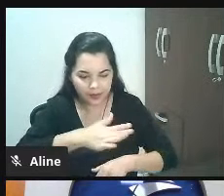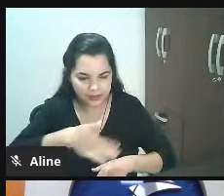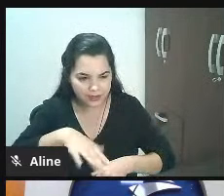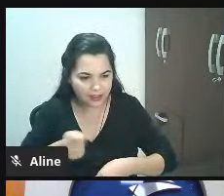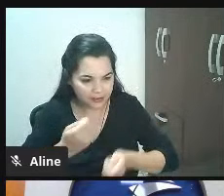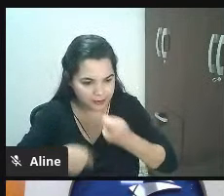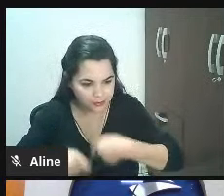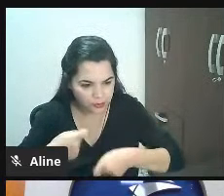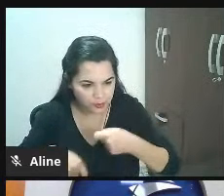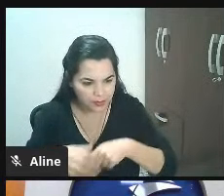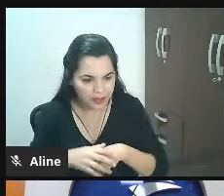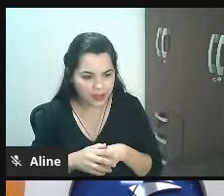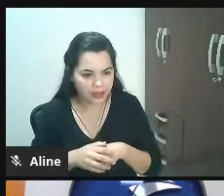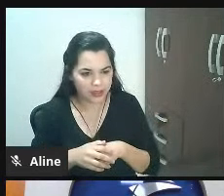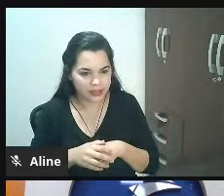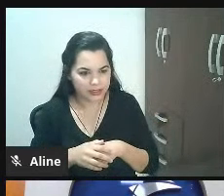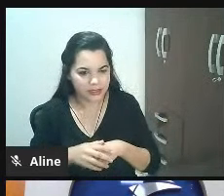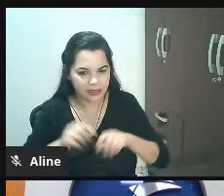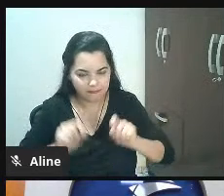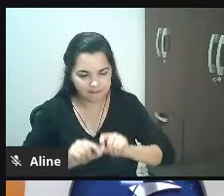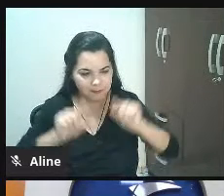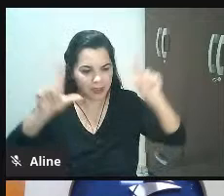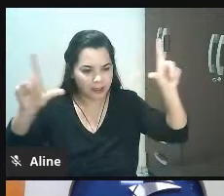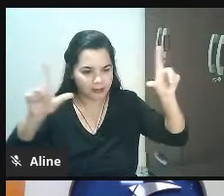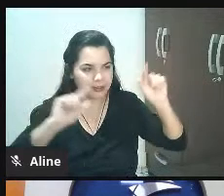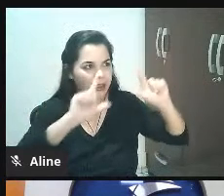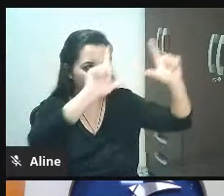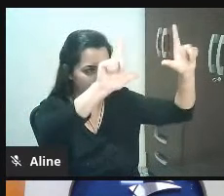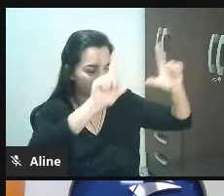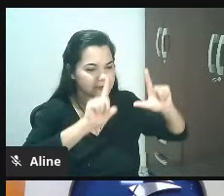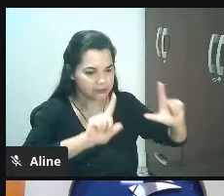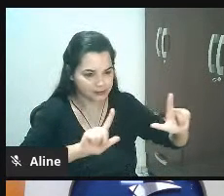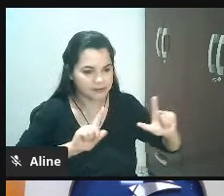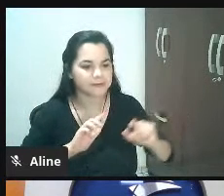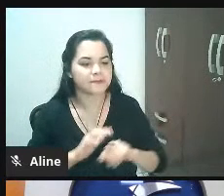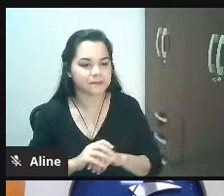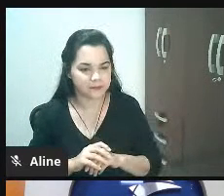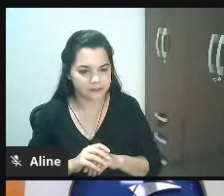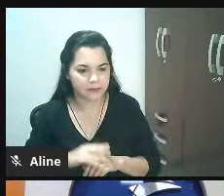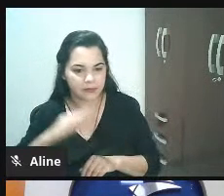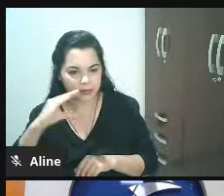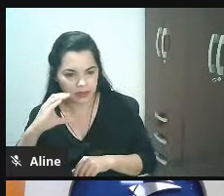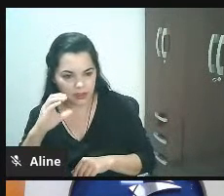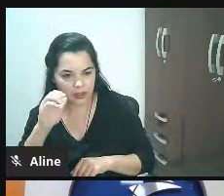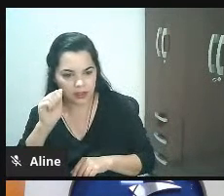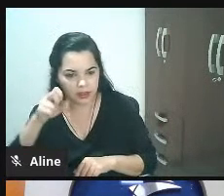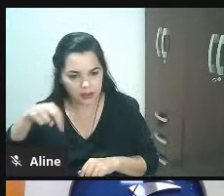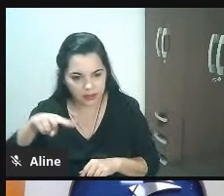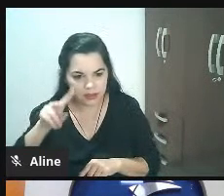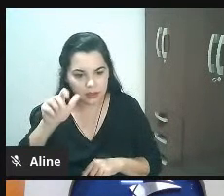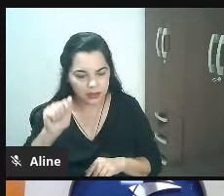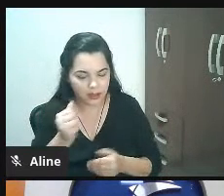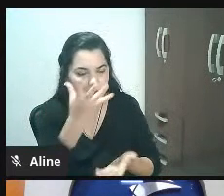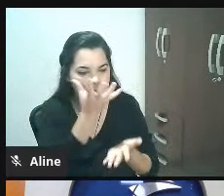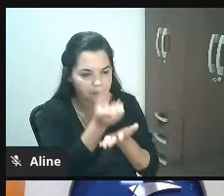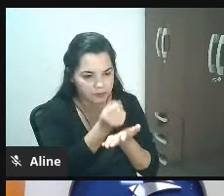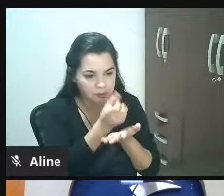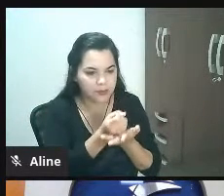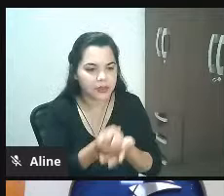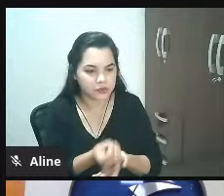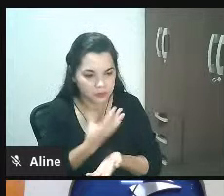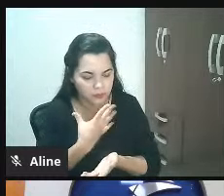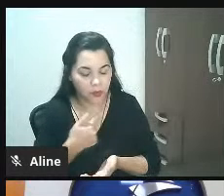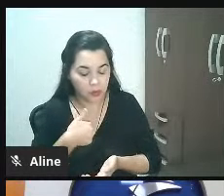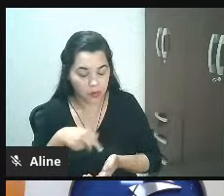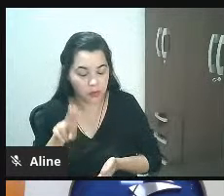panfleto você coloca cartaz pra colocar na tua loja então assim o Canva é um sugiro muito bom usa o Canva